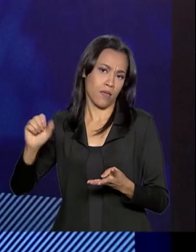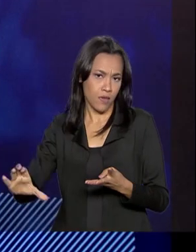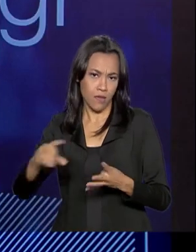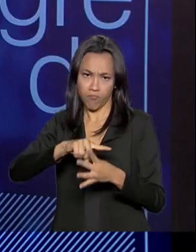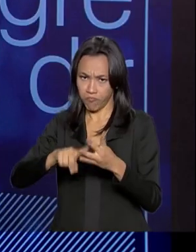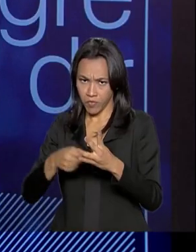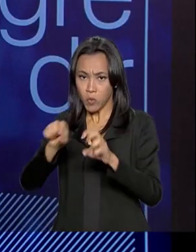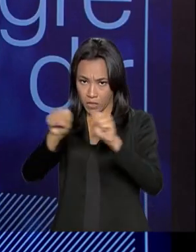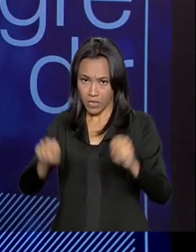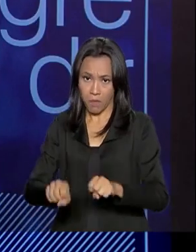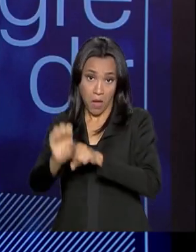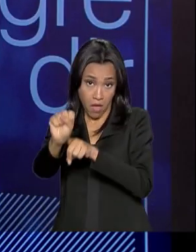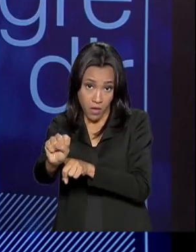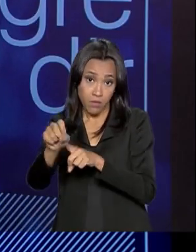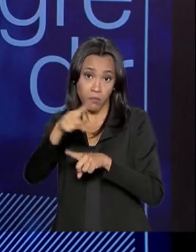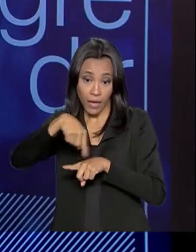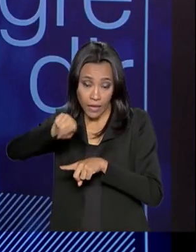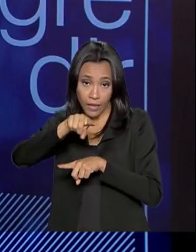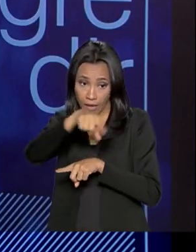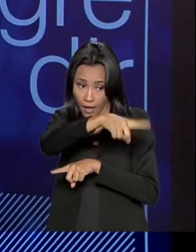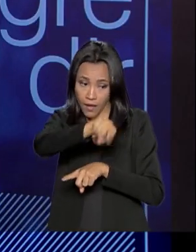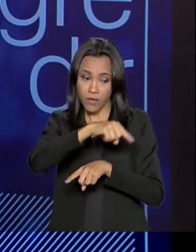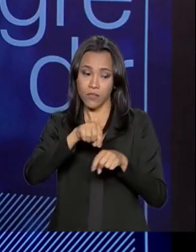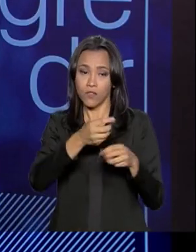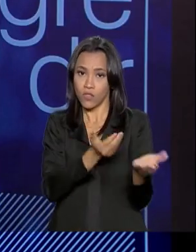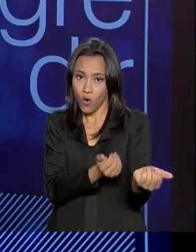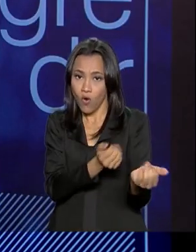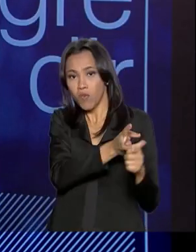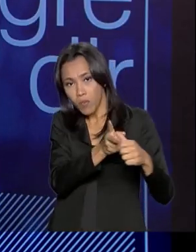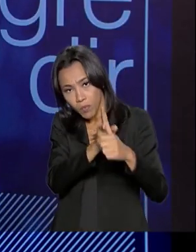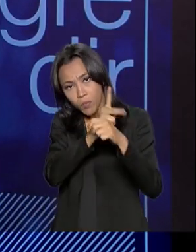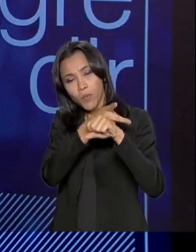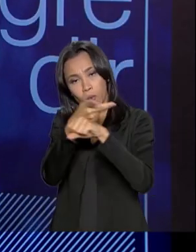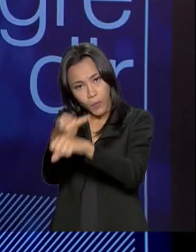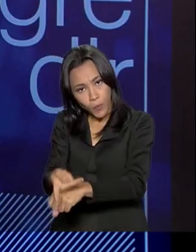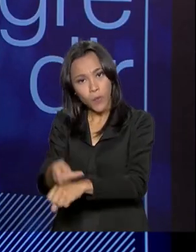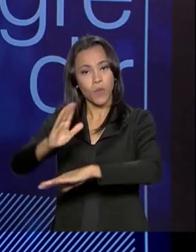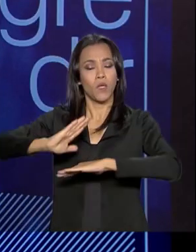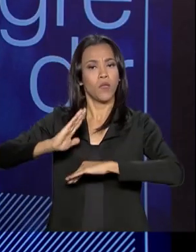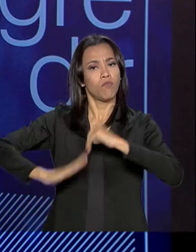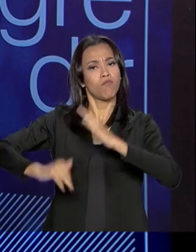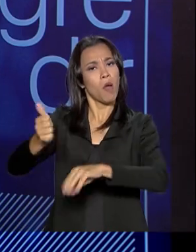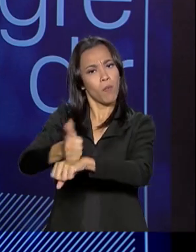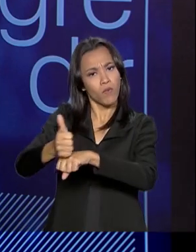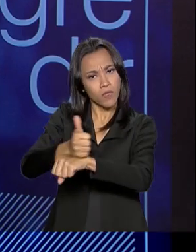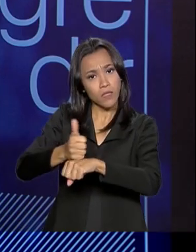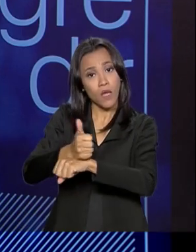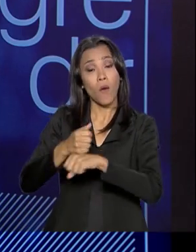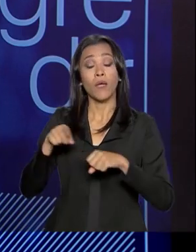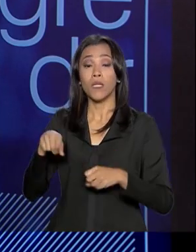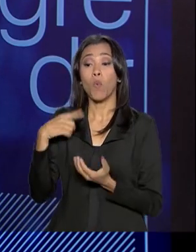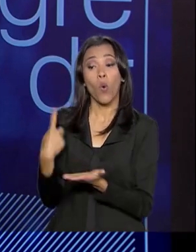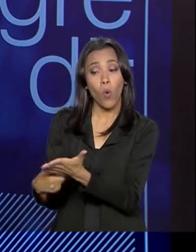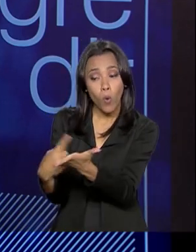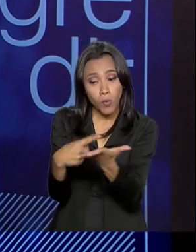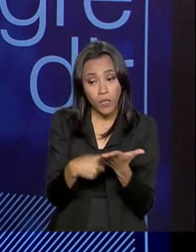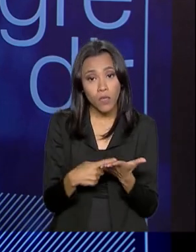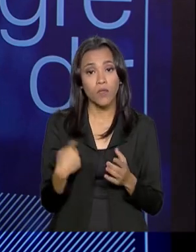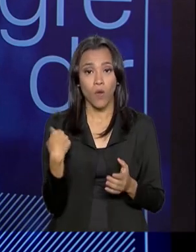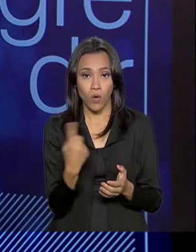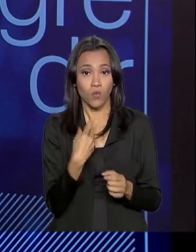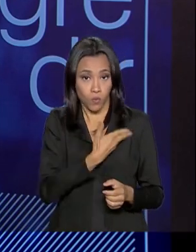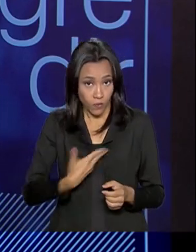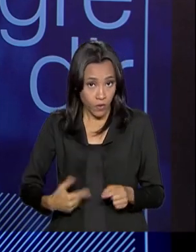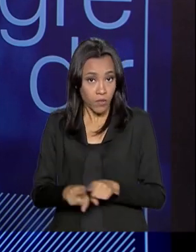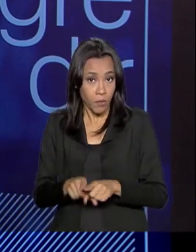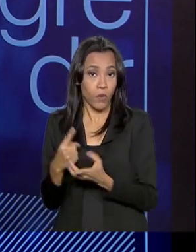encontrar uma profissão. E estamos combinando combinando com as empresas uma cota de empregos, pode